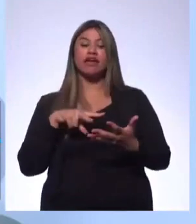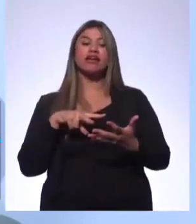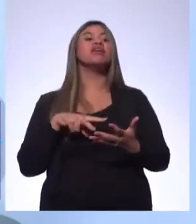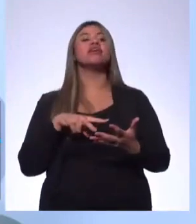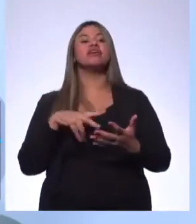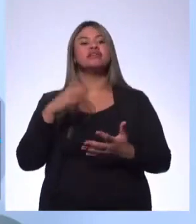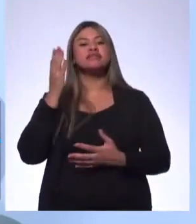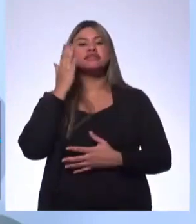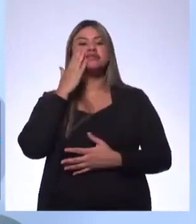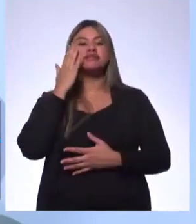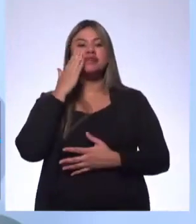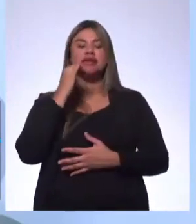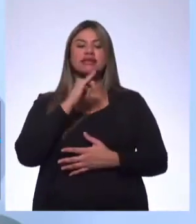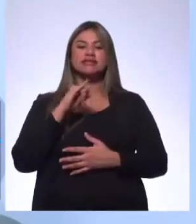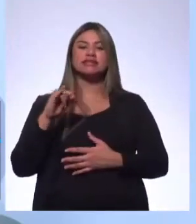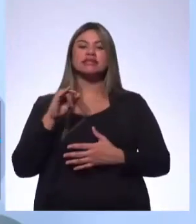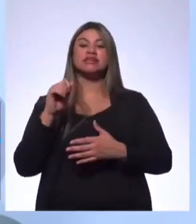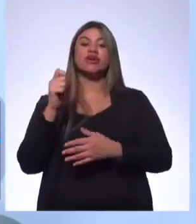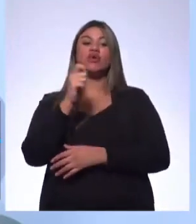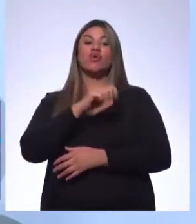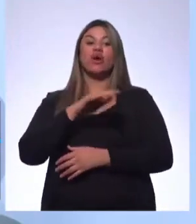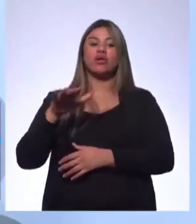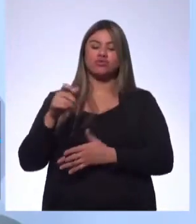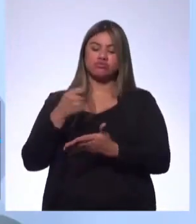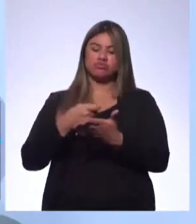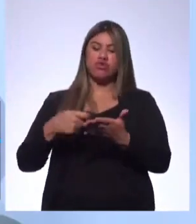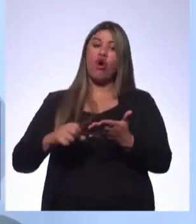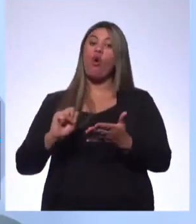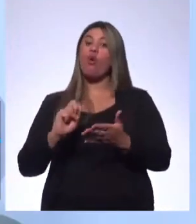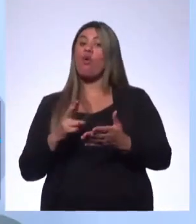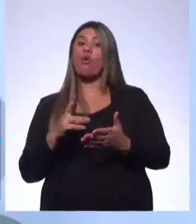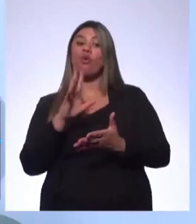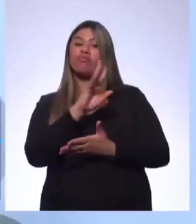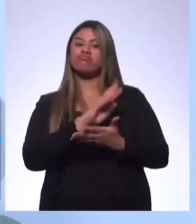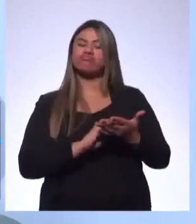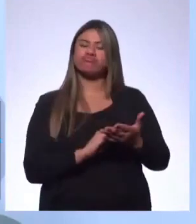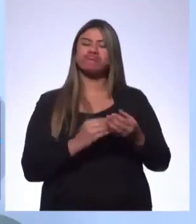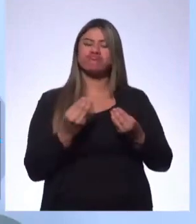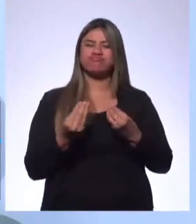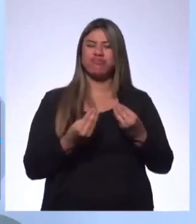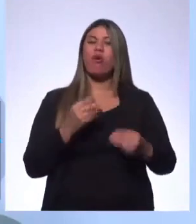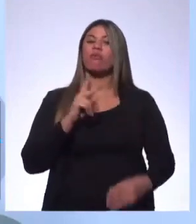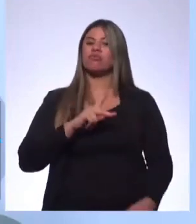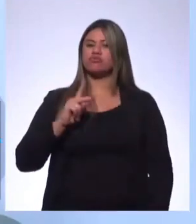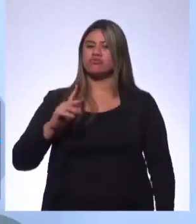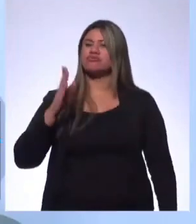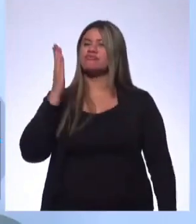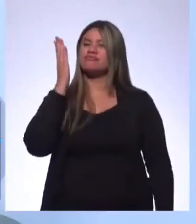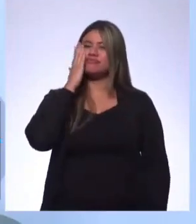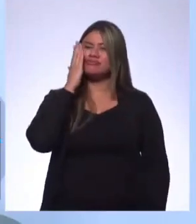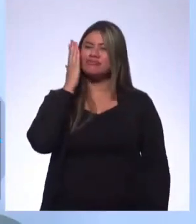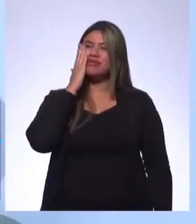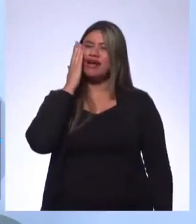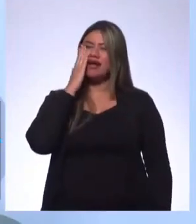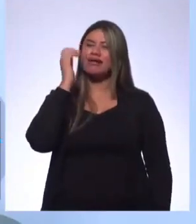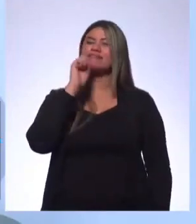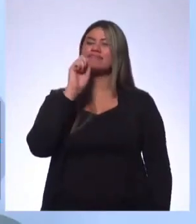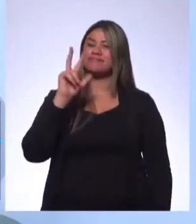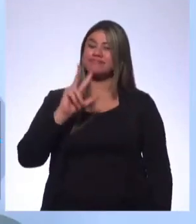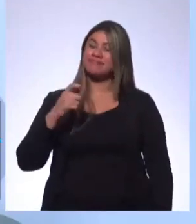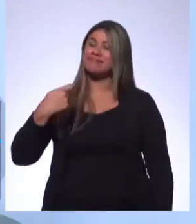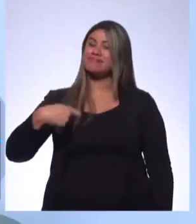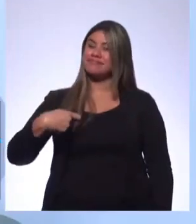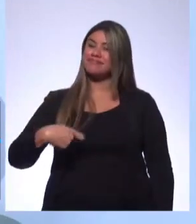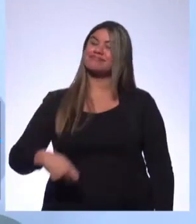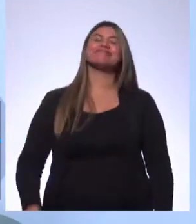saber se foi o aluno que escreveu ou não. Então, o professor sabe quando você copia. Fique esperto. Vamos lá.